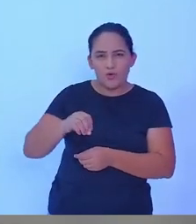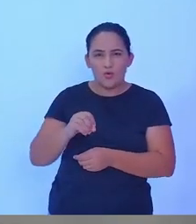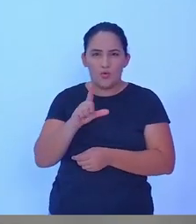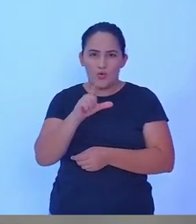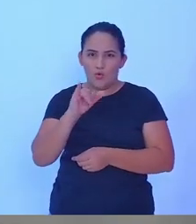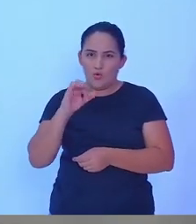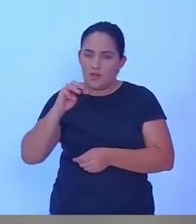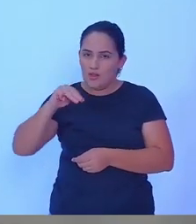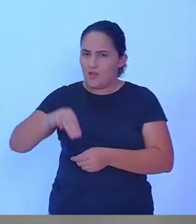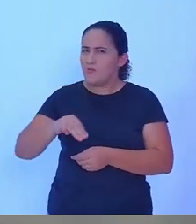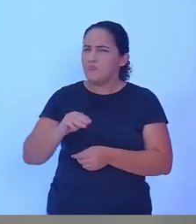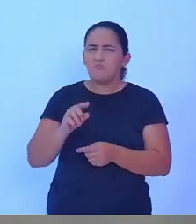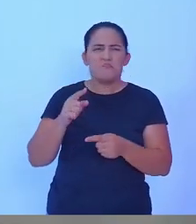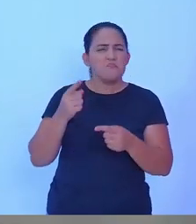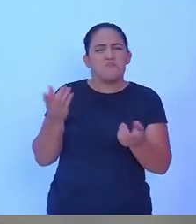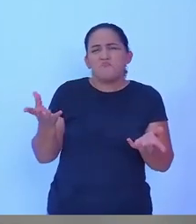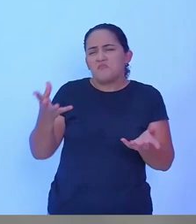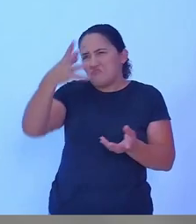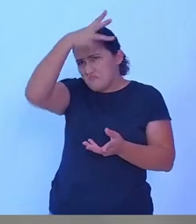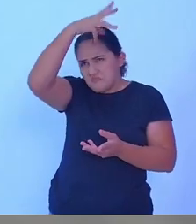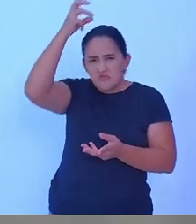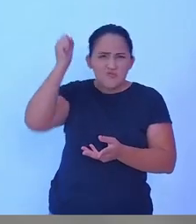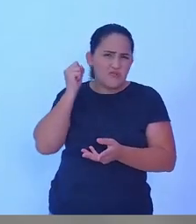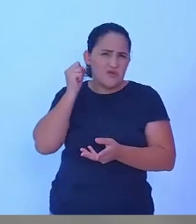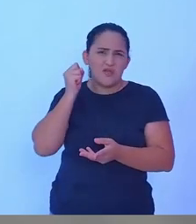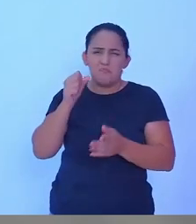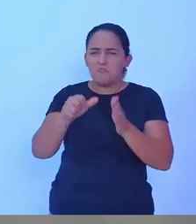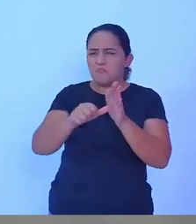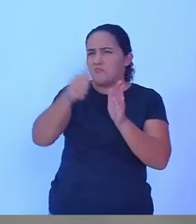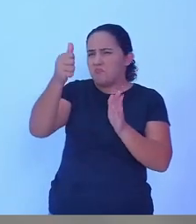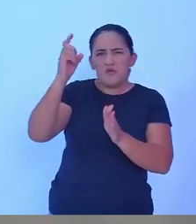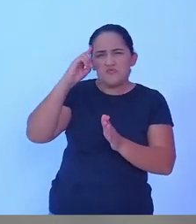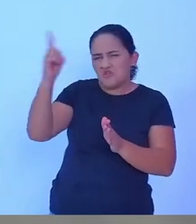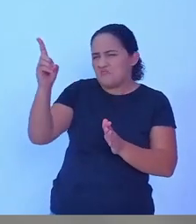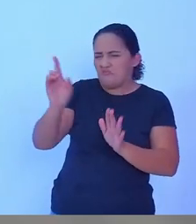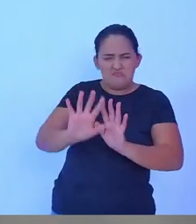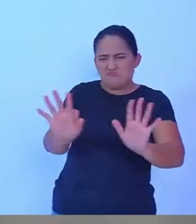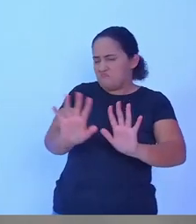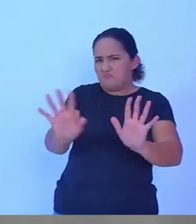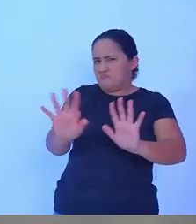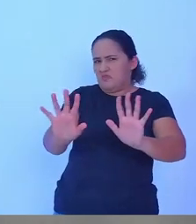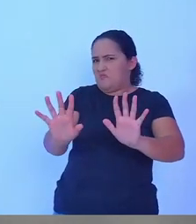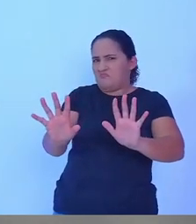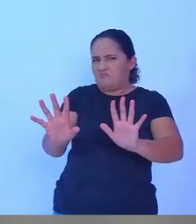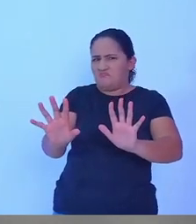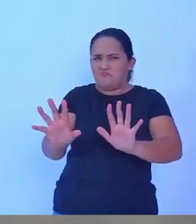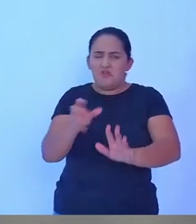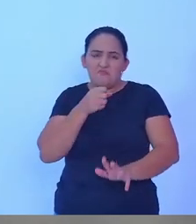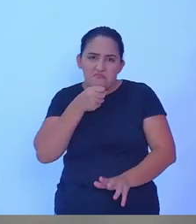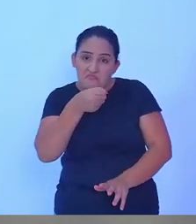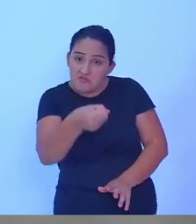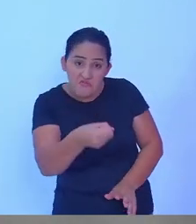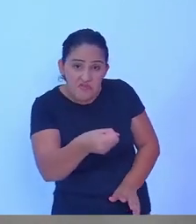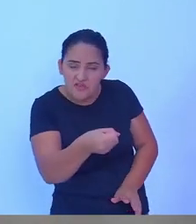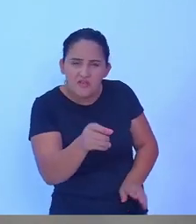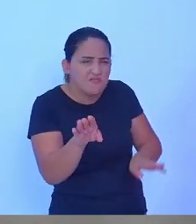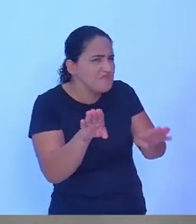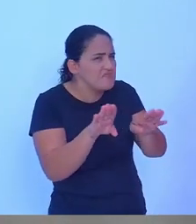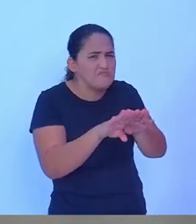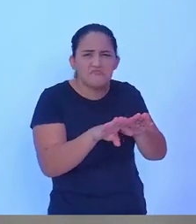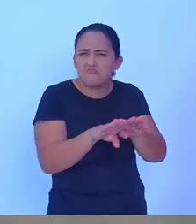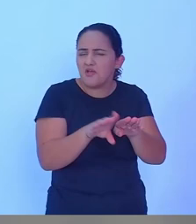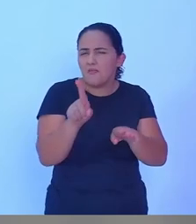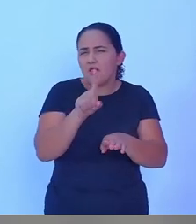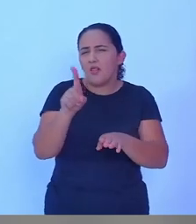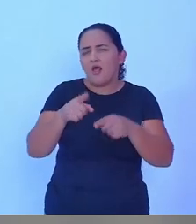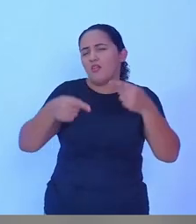que já desde o primeiro dia, ela falou que não viria nem na entrevista, nem no debate. Infelizmente, dois dos outros